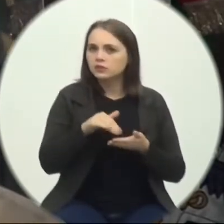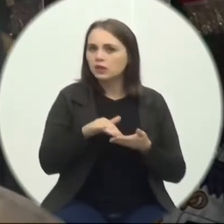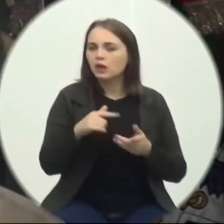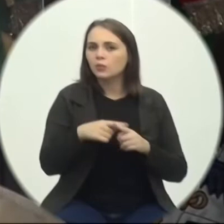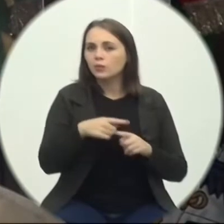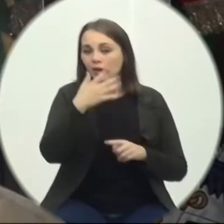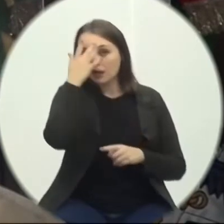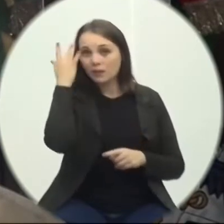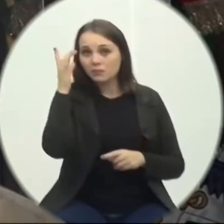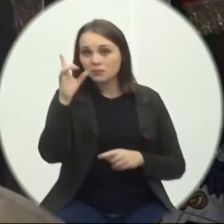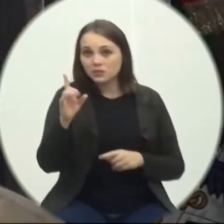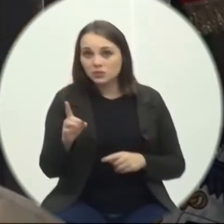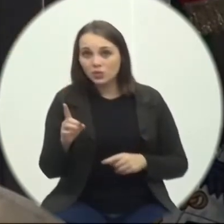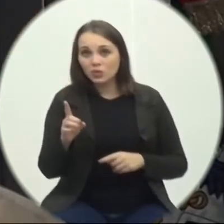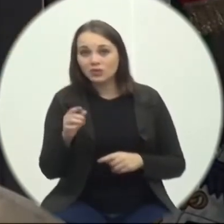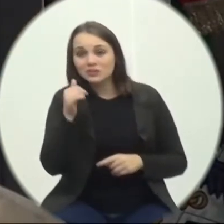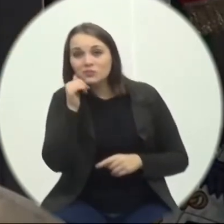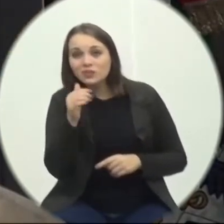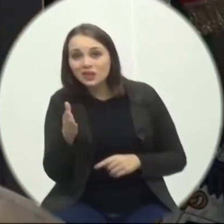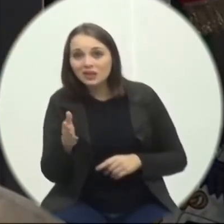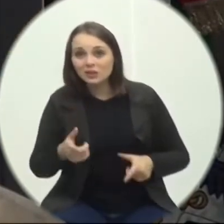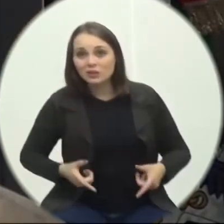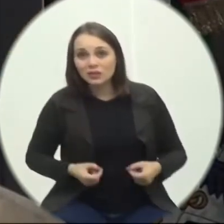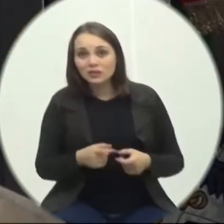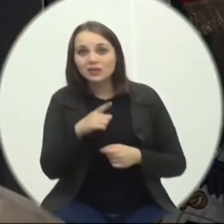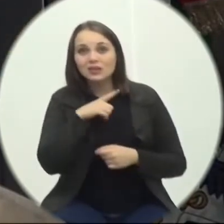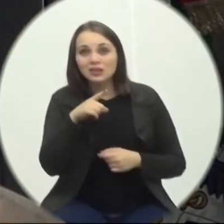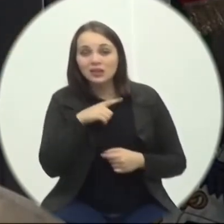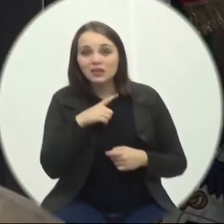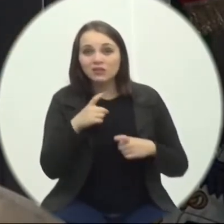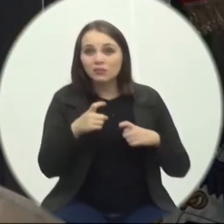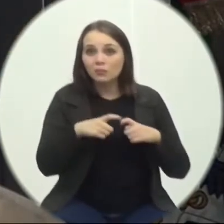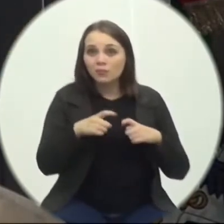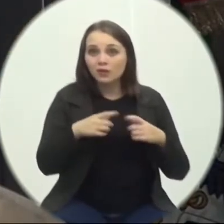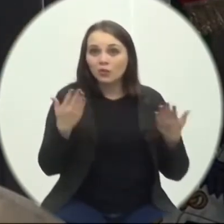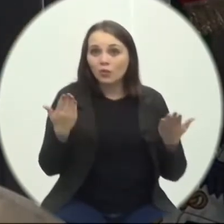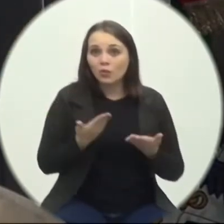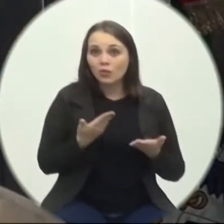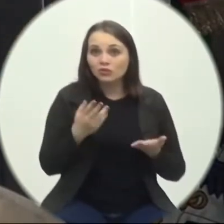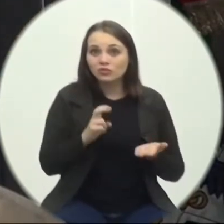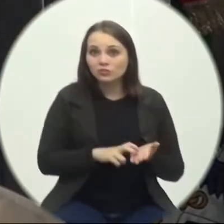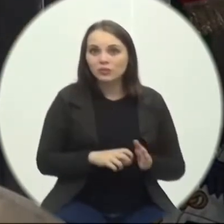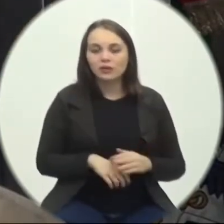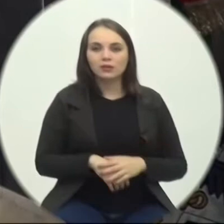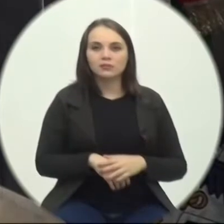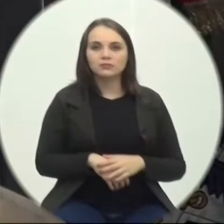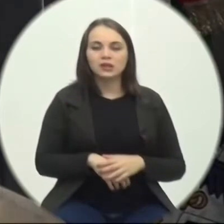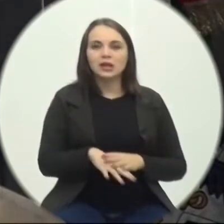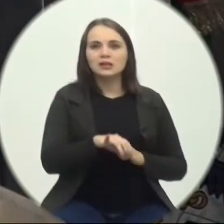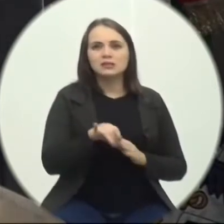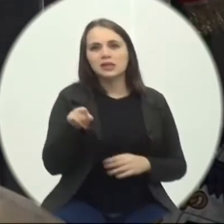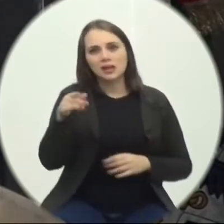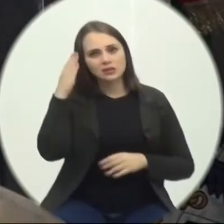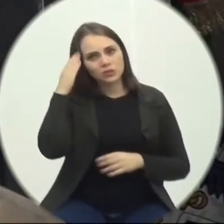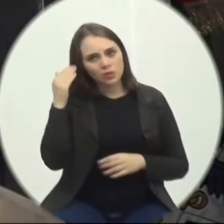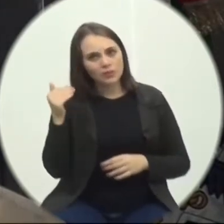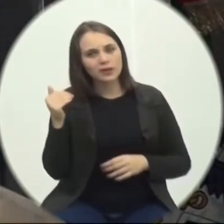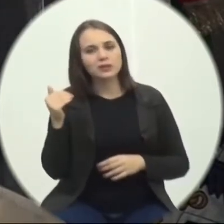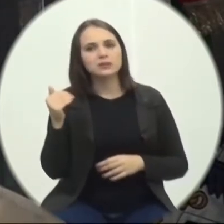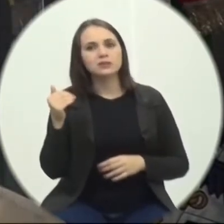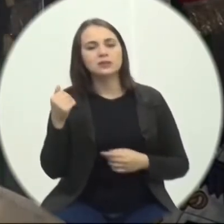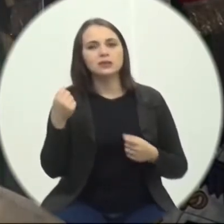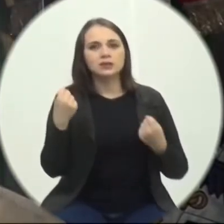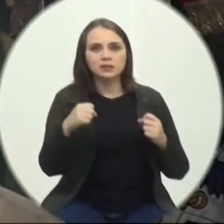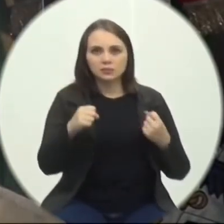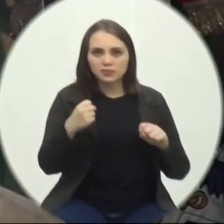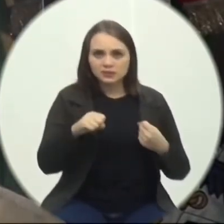essa pessoa Ela teve uma consulta Hoje de manhã Ou seja Se ela soubesse Que precisasse Que precisasse